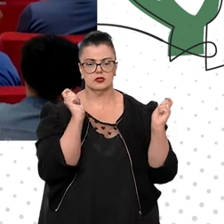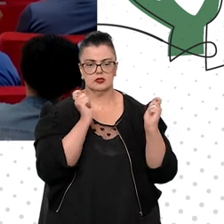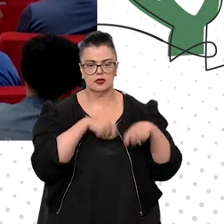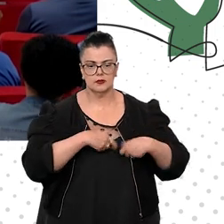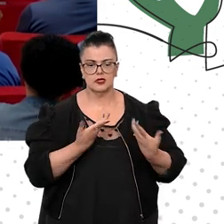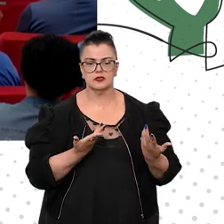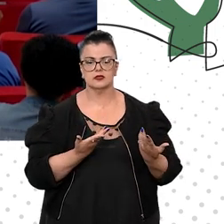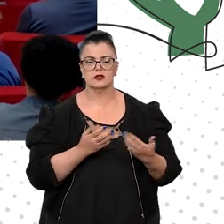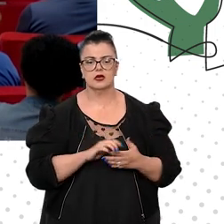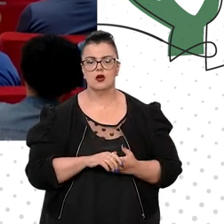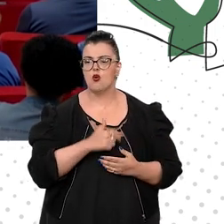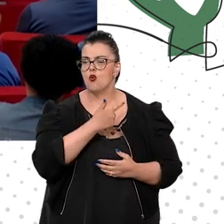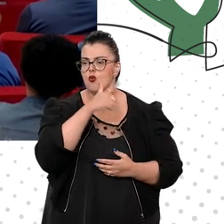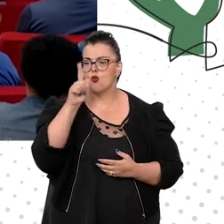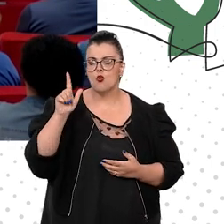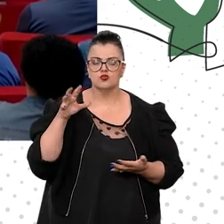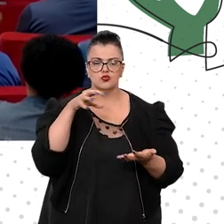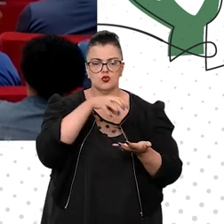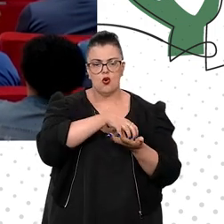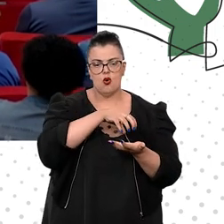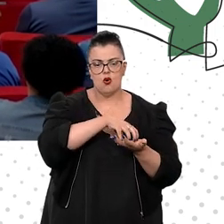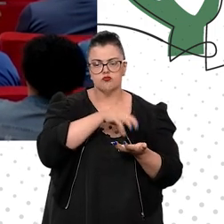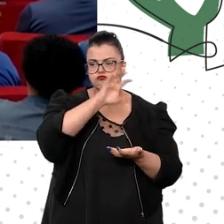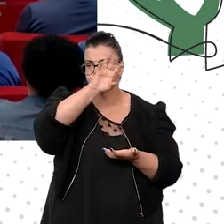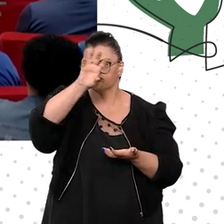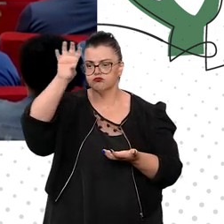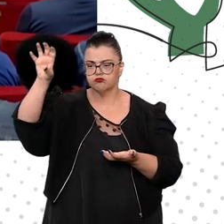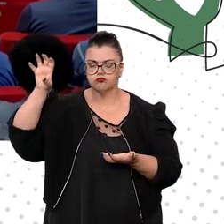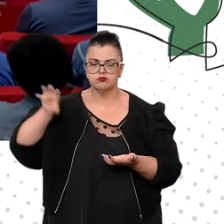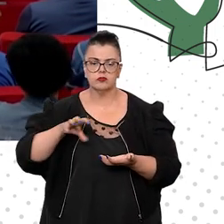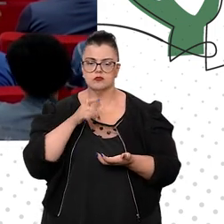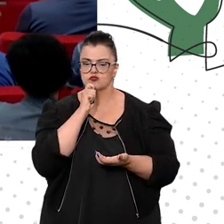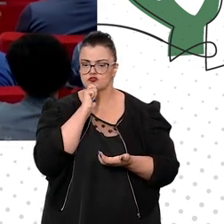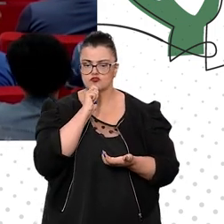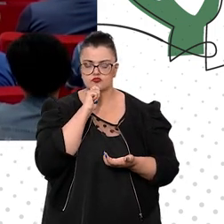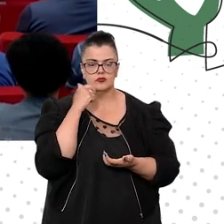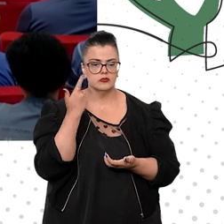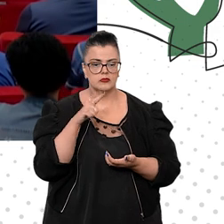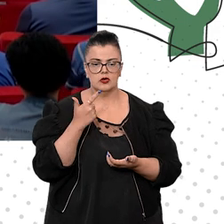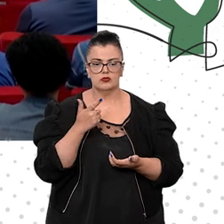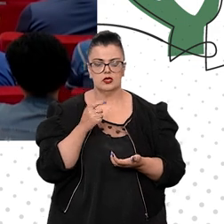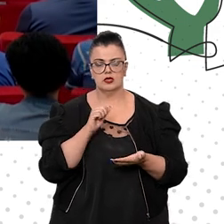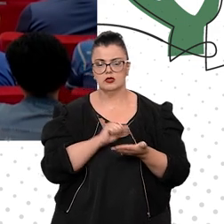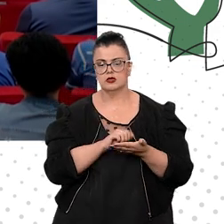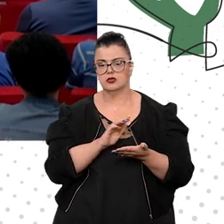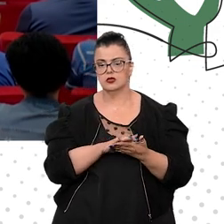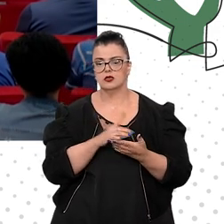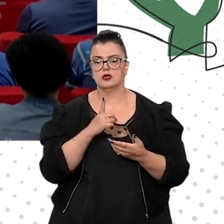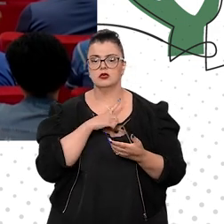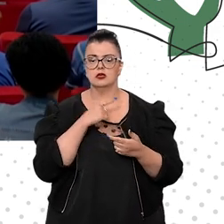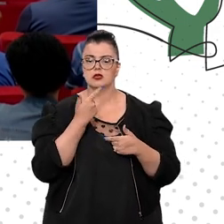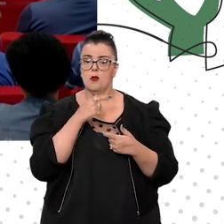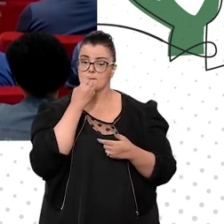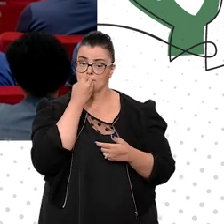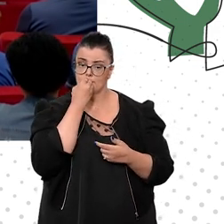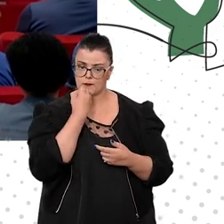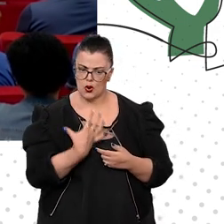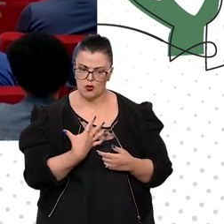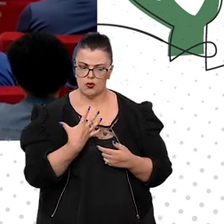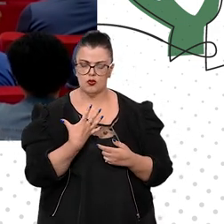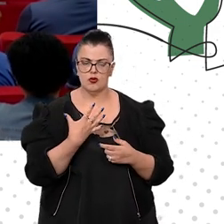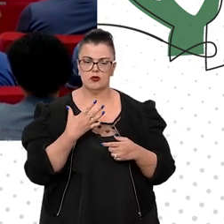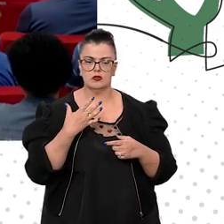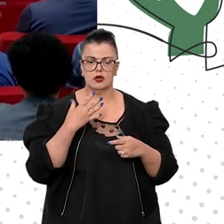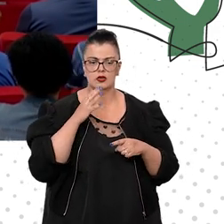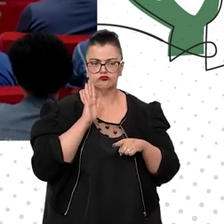aos outros órgãos que não têm nem o expertise nem a boa vontade do Superior